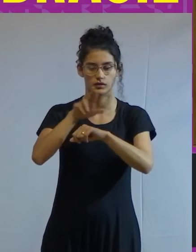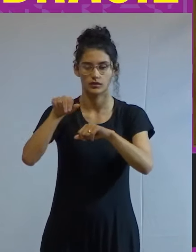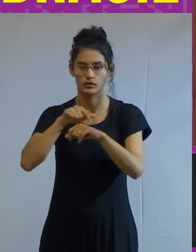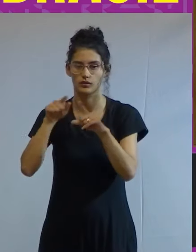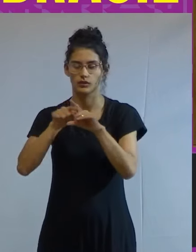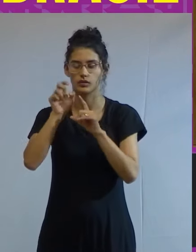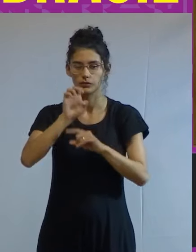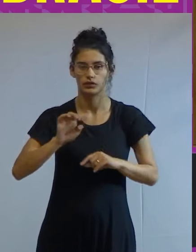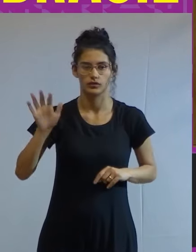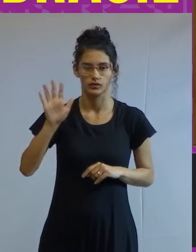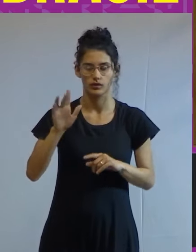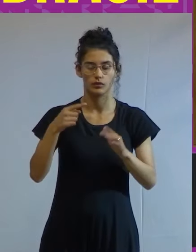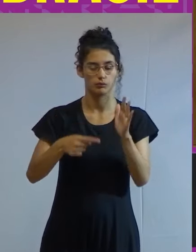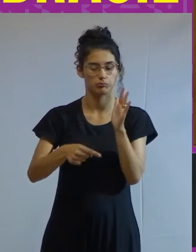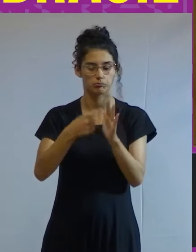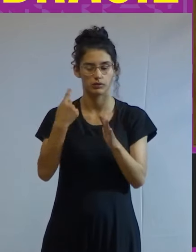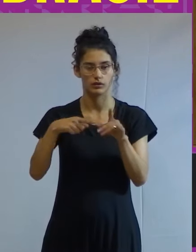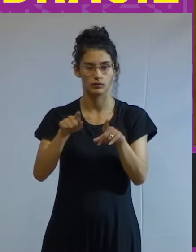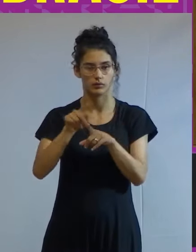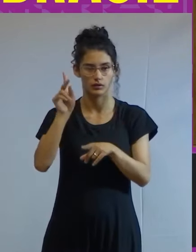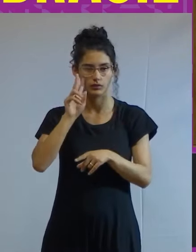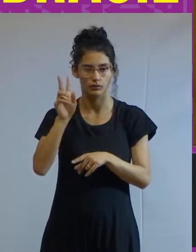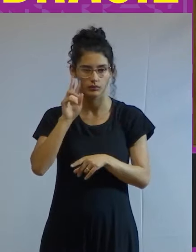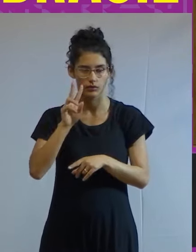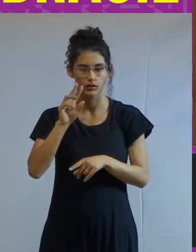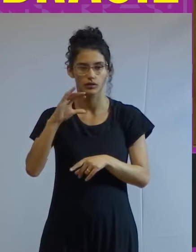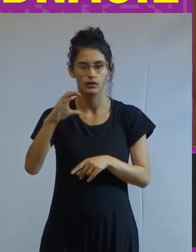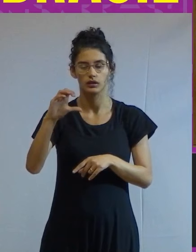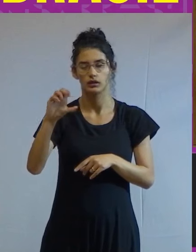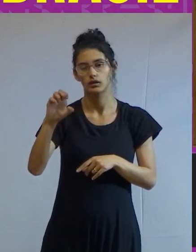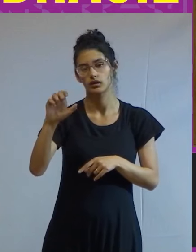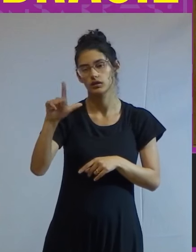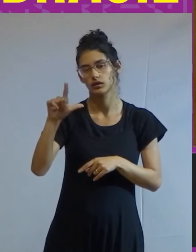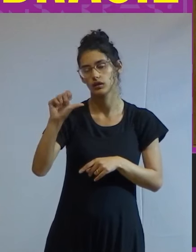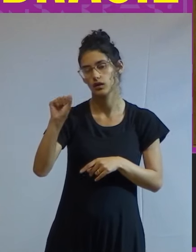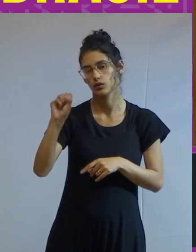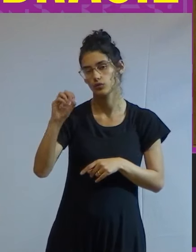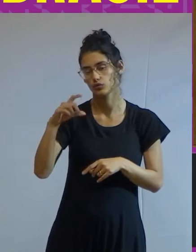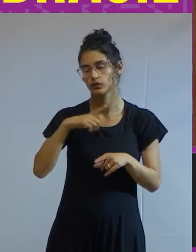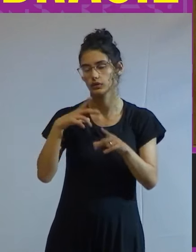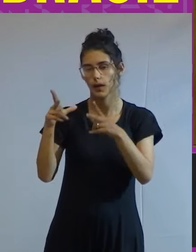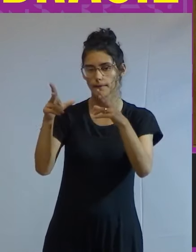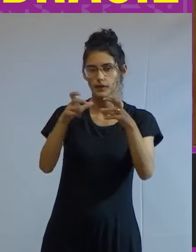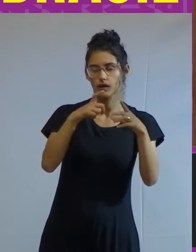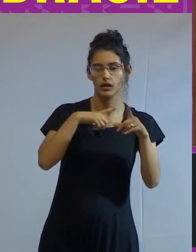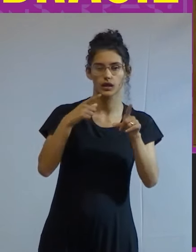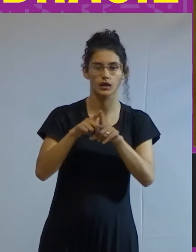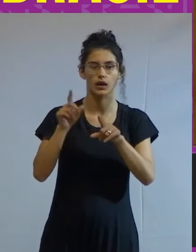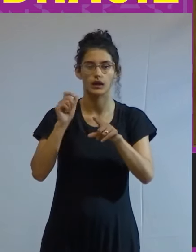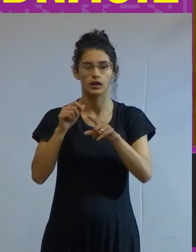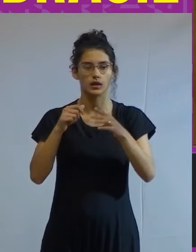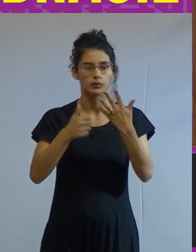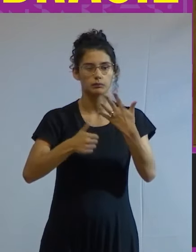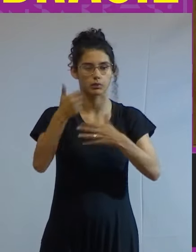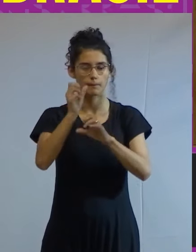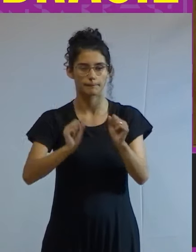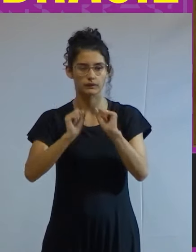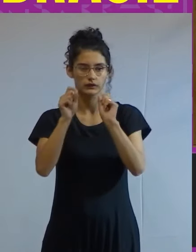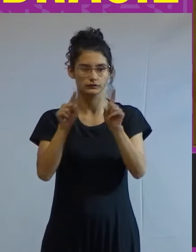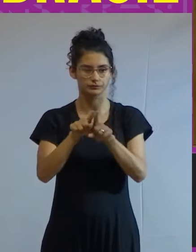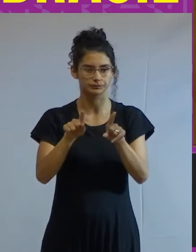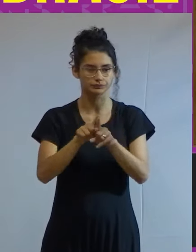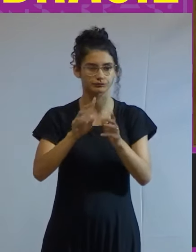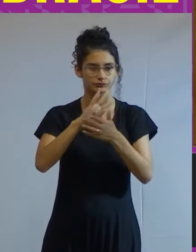e de estado e principiei lembrando de céus furtado e sua sagaz percepção de que as elites puderam